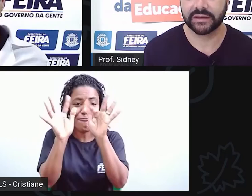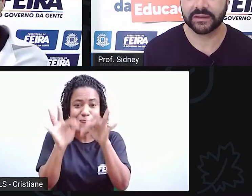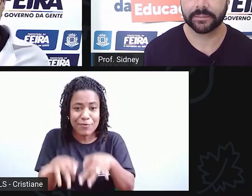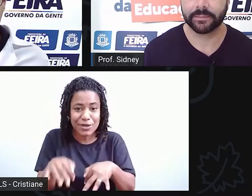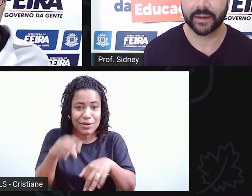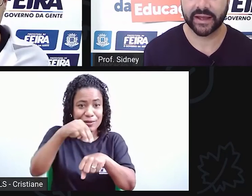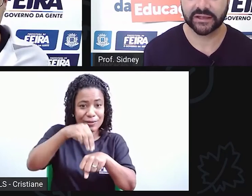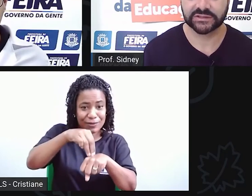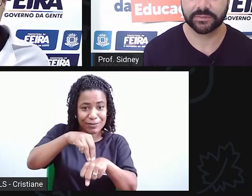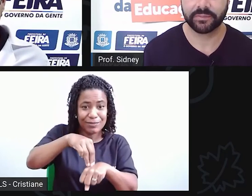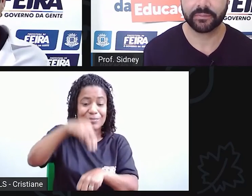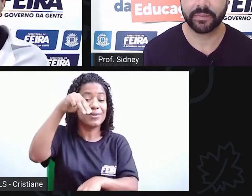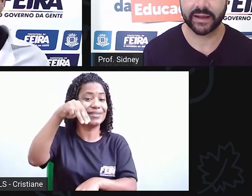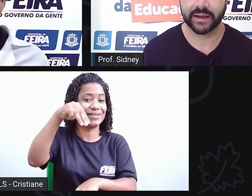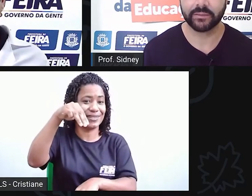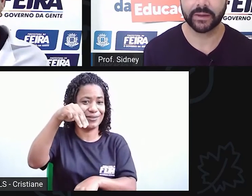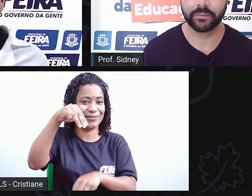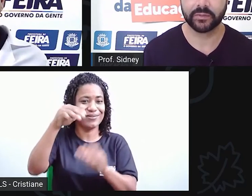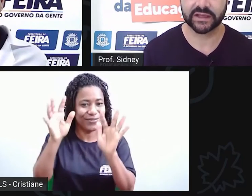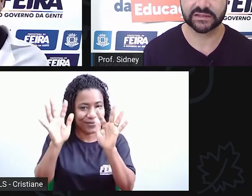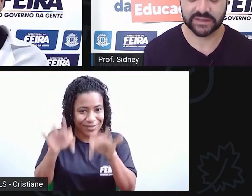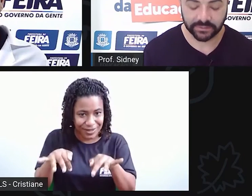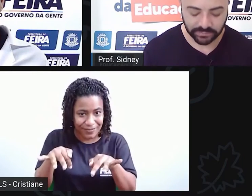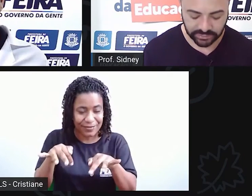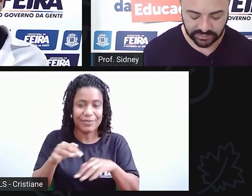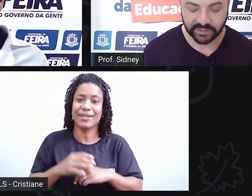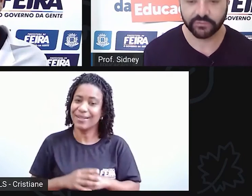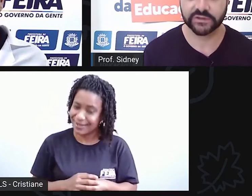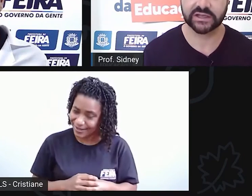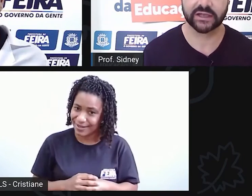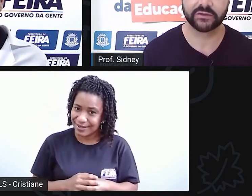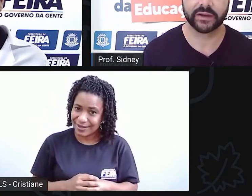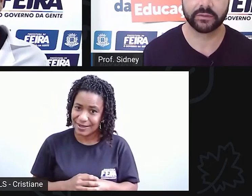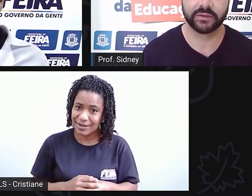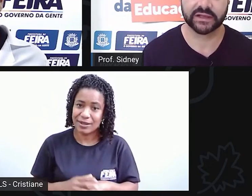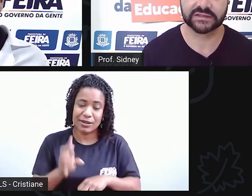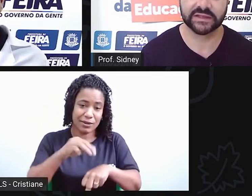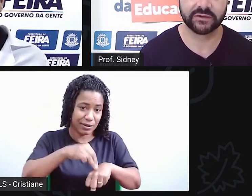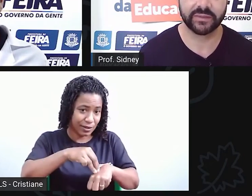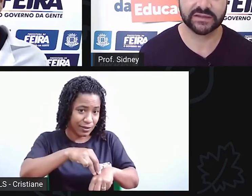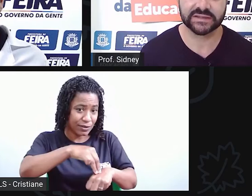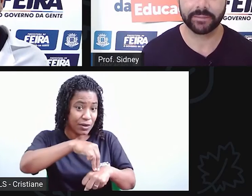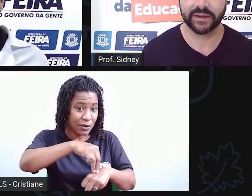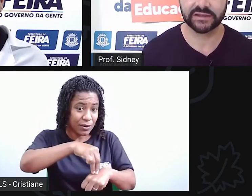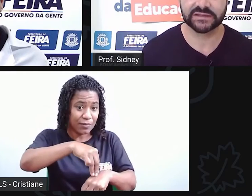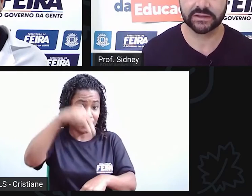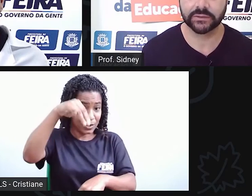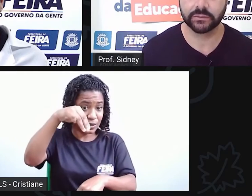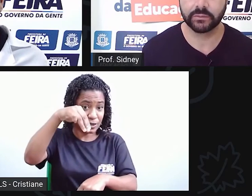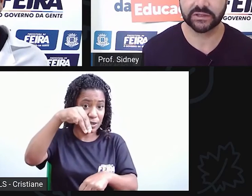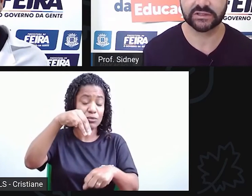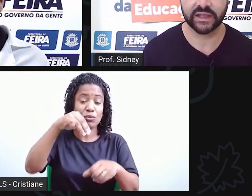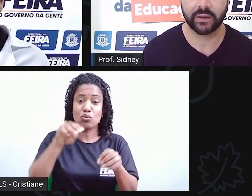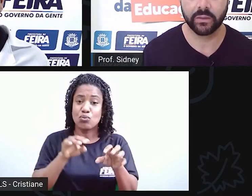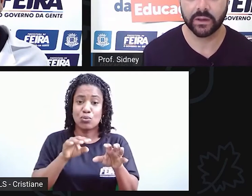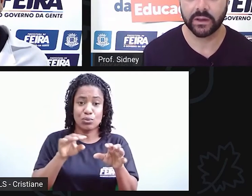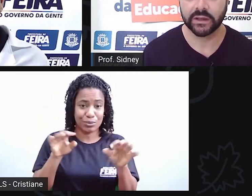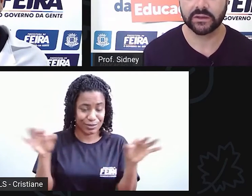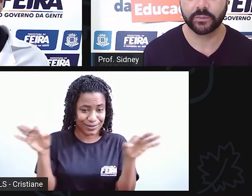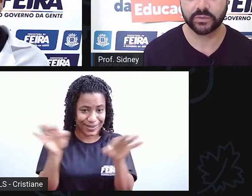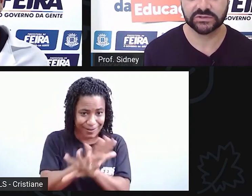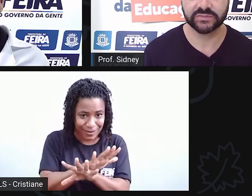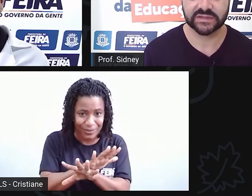ele parte para uma publicação. Não foi indicado para a publicação, mas apareceu um edital